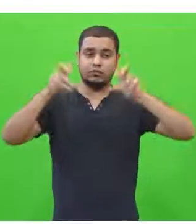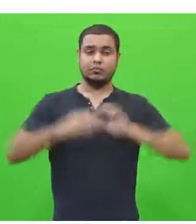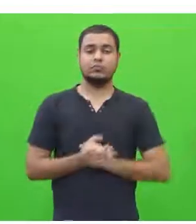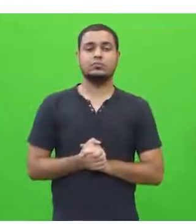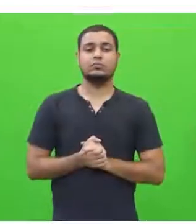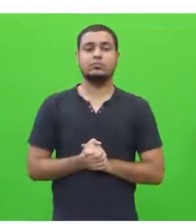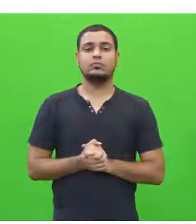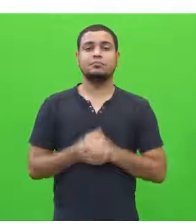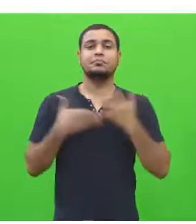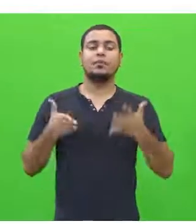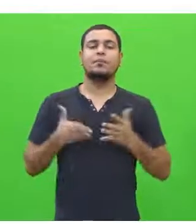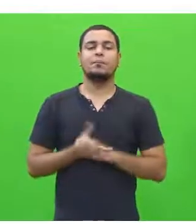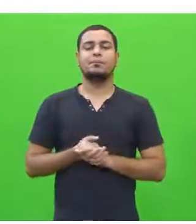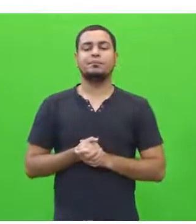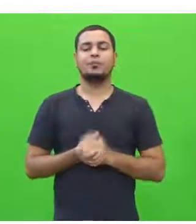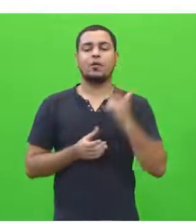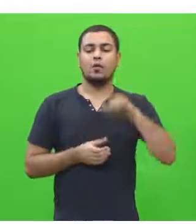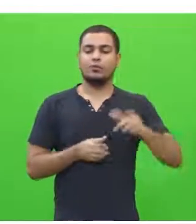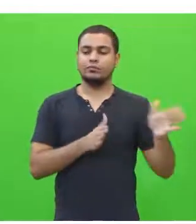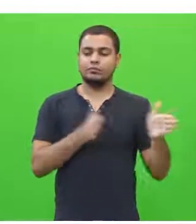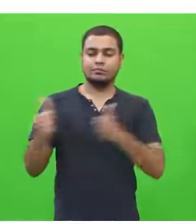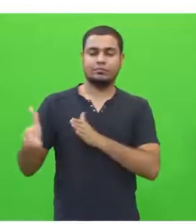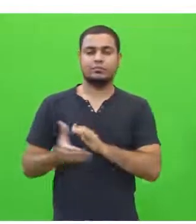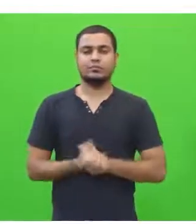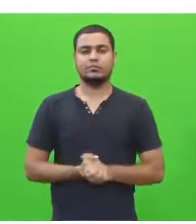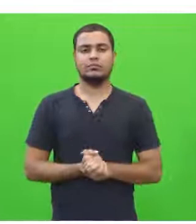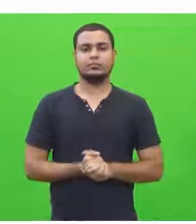Muito bem, a próxima cartela por gentileza.